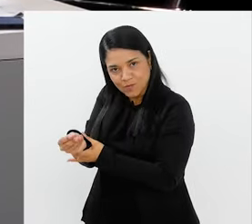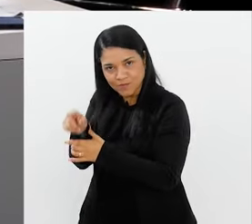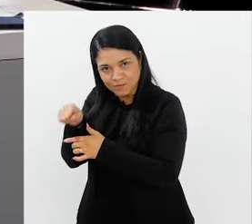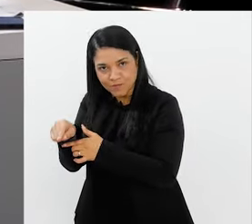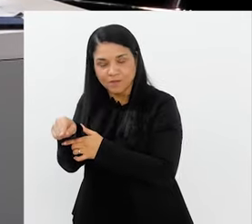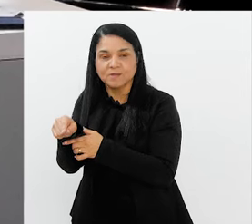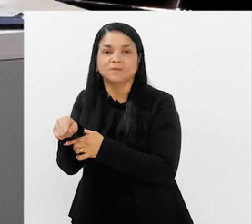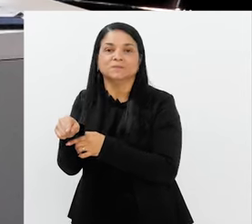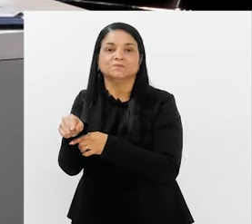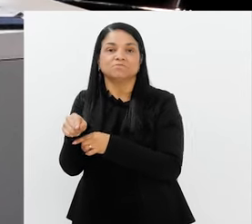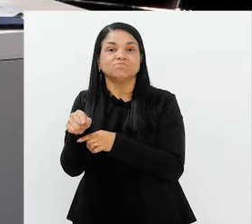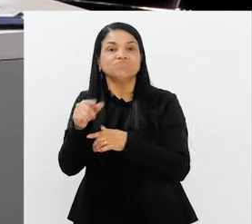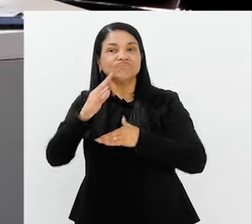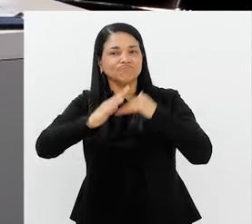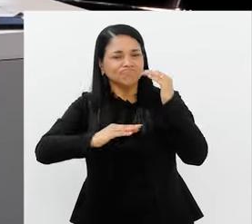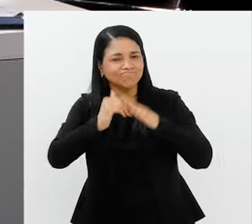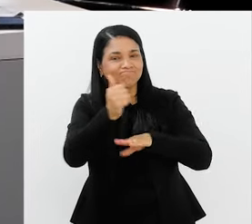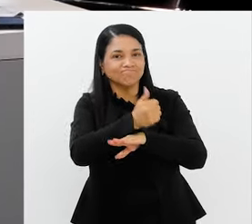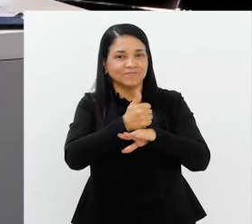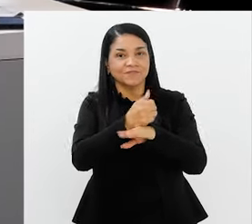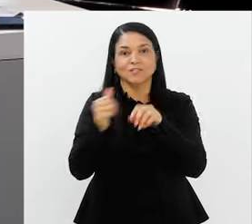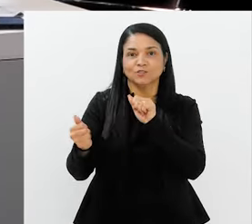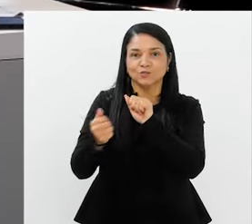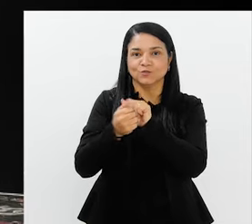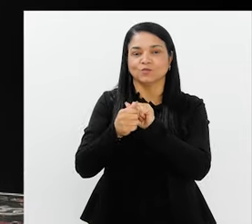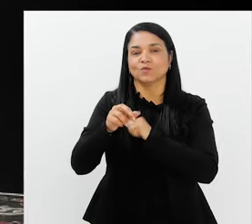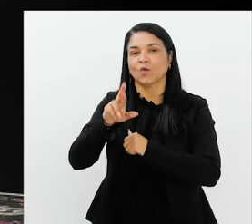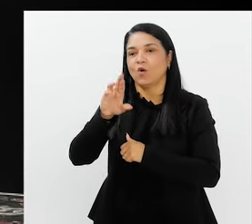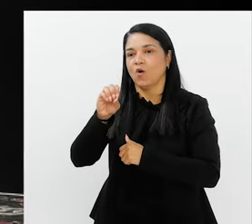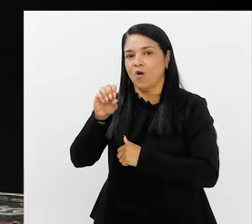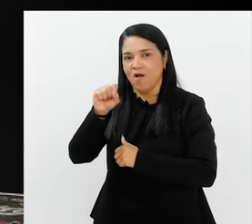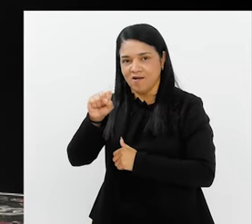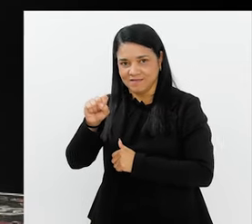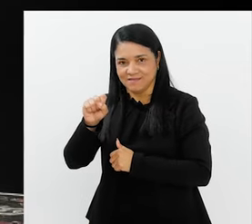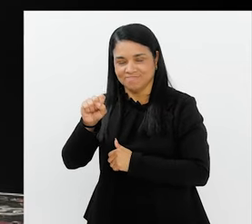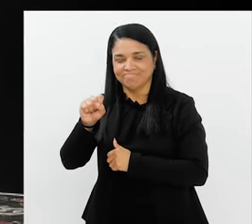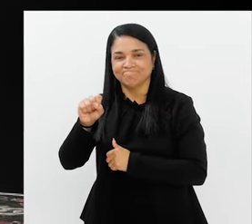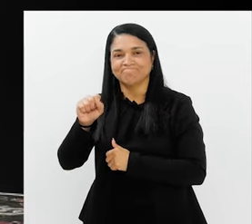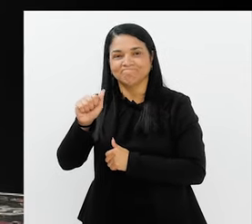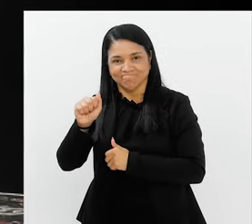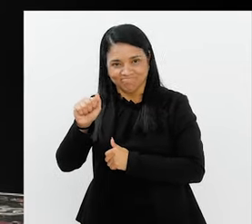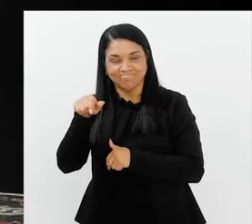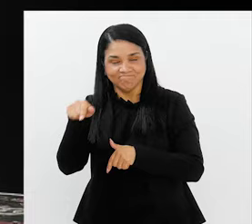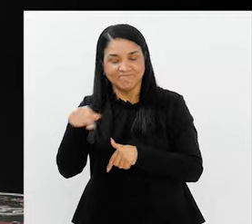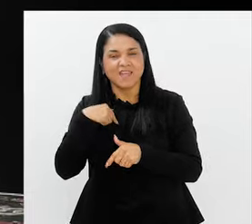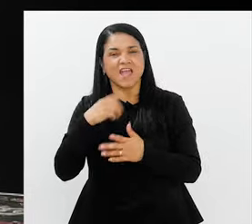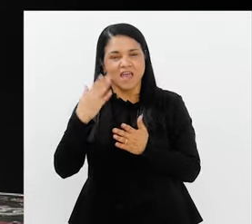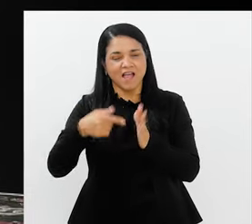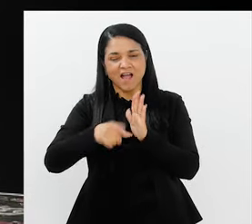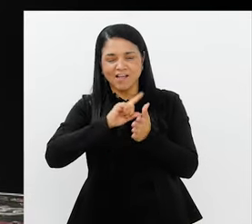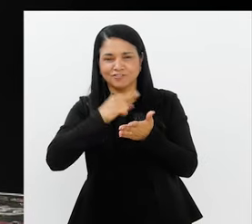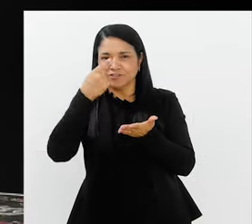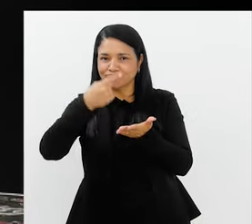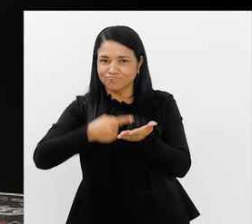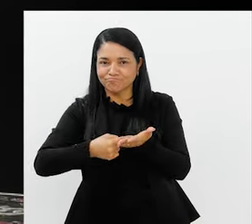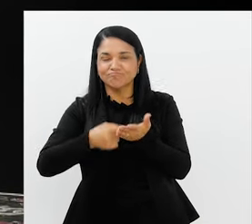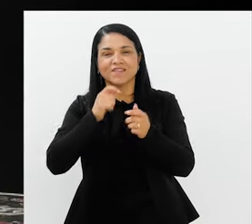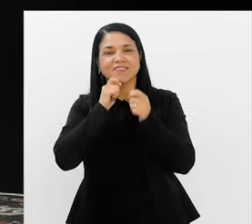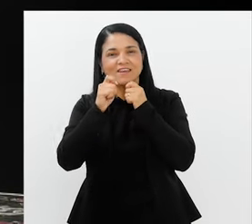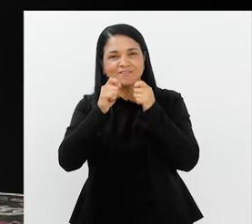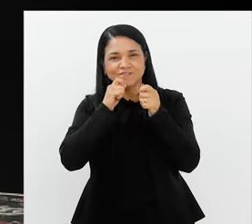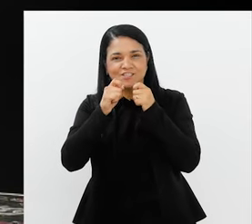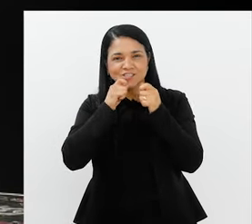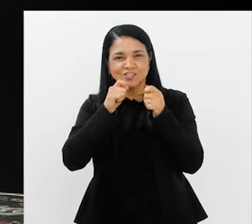a batuta de profissionais como a Rosa. E tudo isso com a grande Rosa Magalhães, né? Sabe que a Rosa estava agendada já para nos dar uma